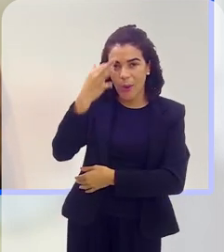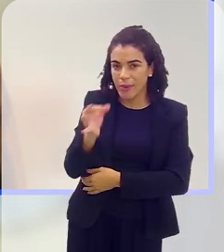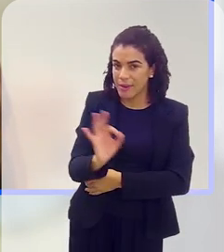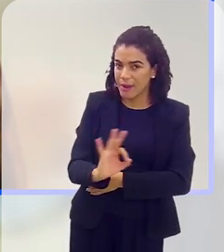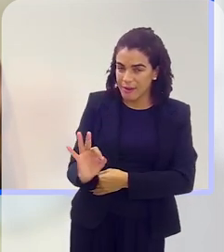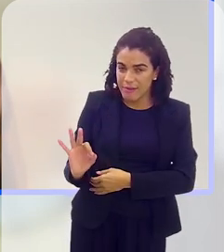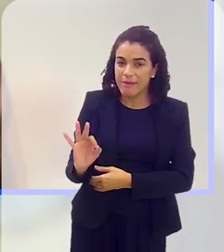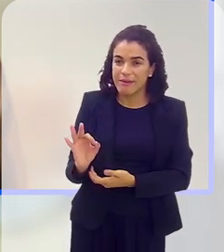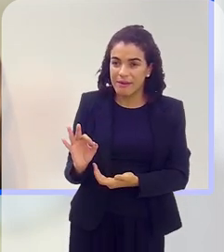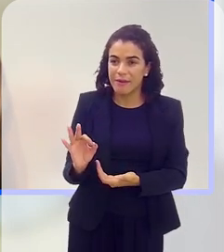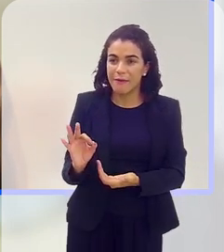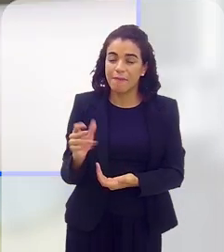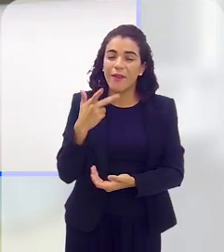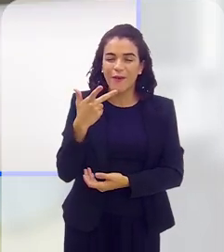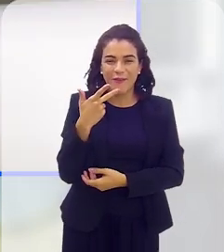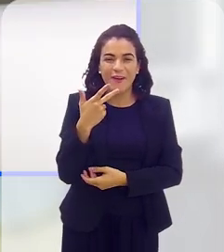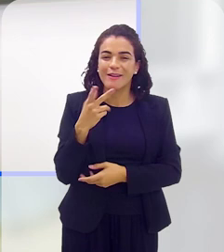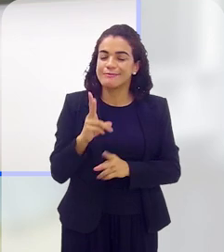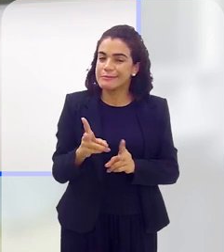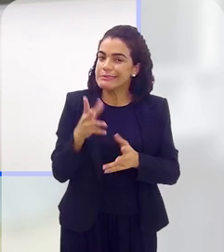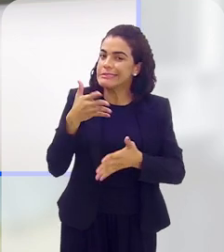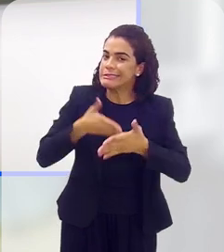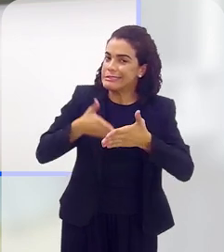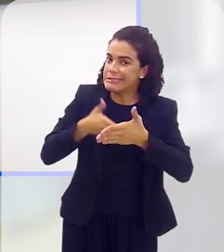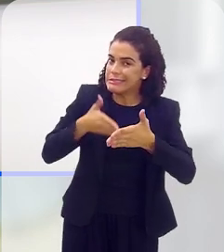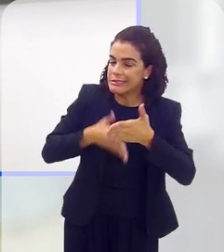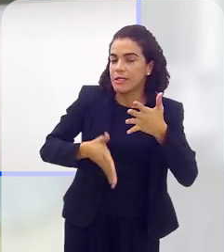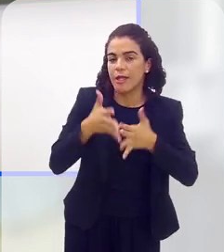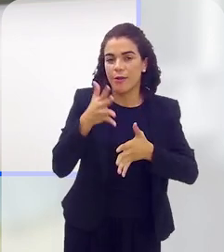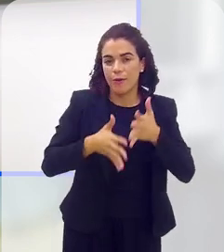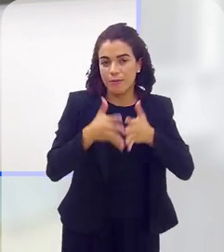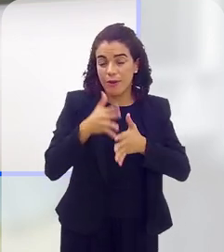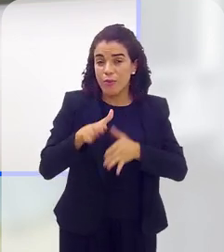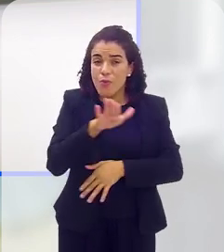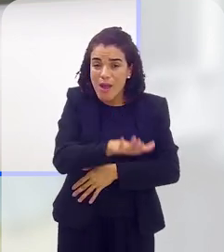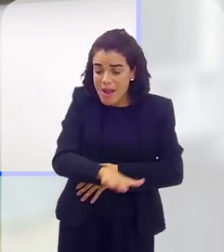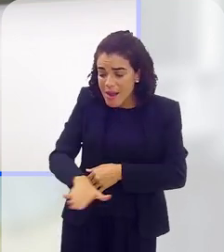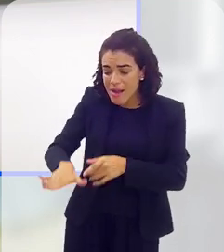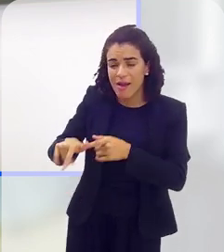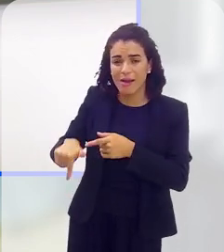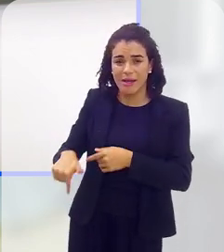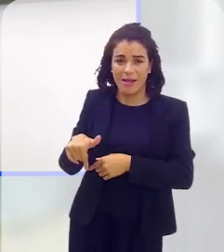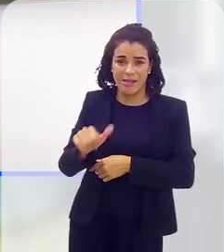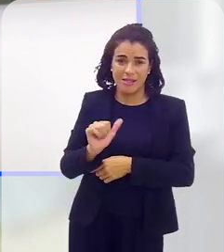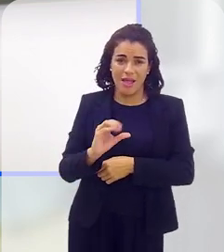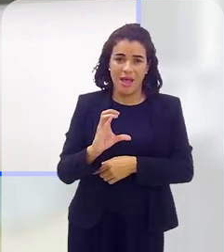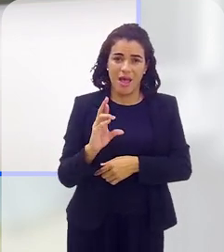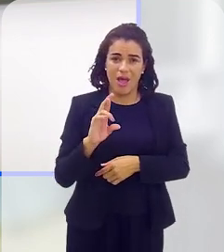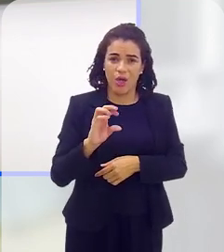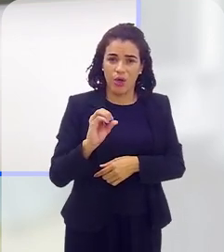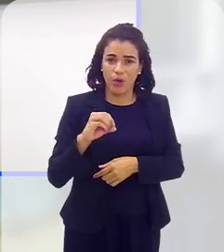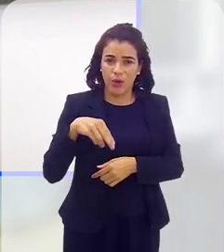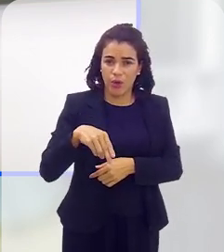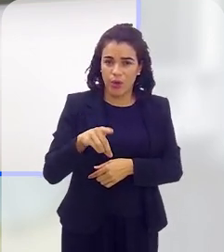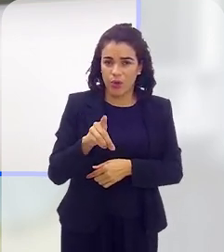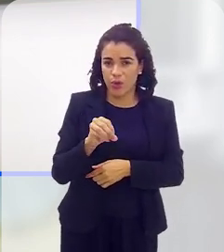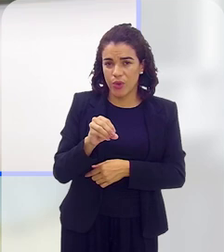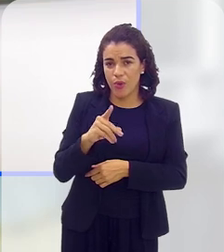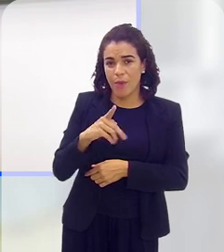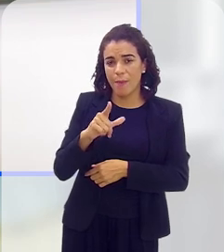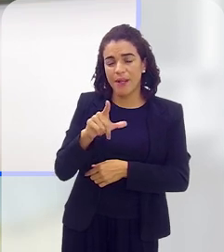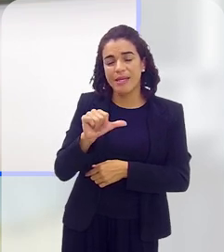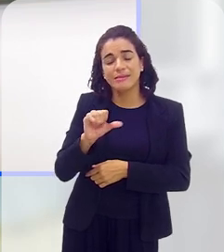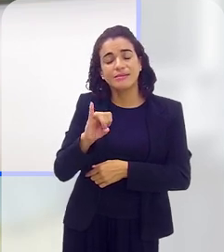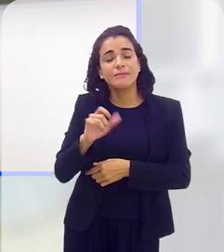entendem. Então, assim, é bem... eu falo que eu acho bem complicado isso, sendo que é uma criança com a contraplasia, que tem deficiência e